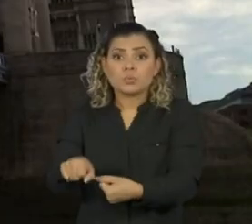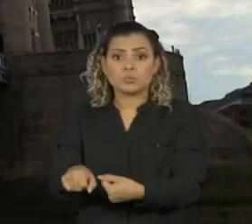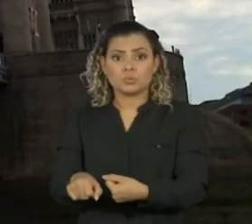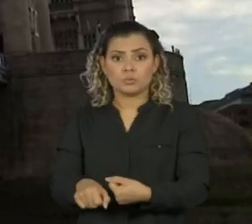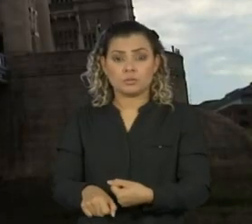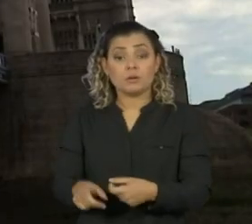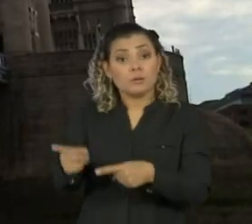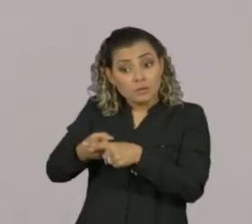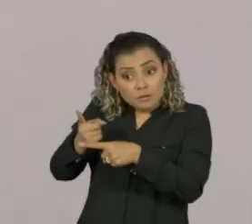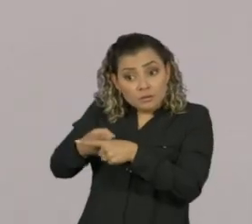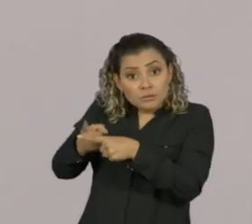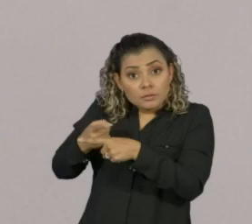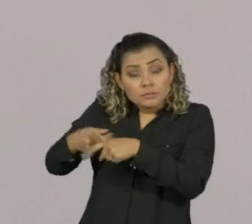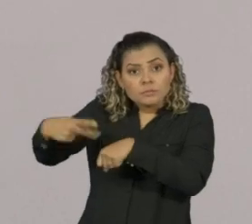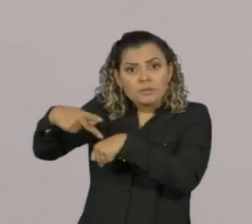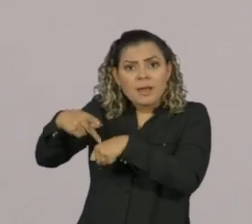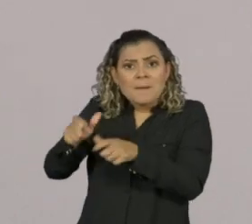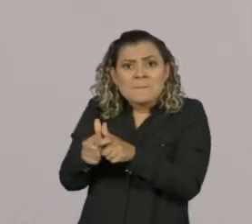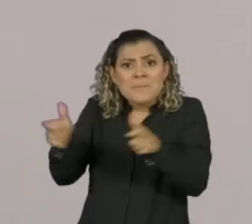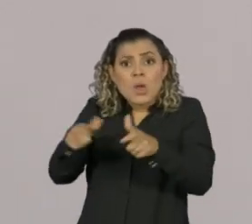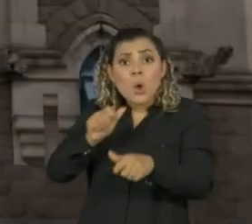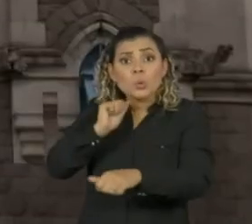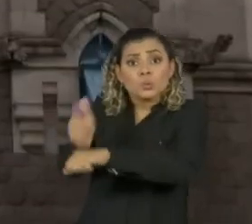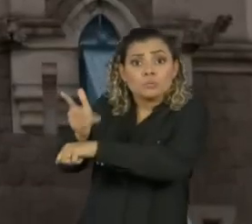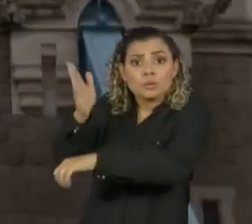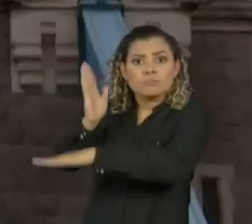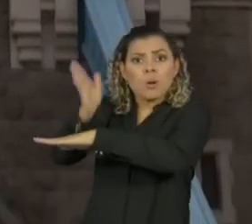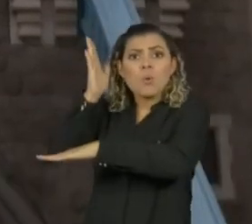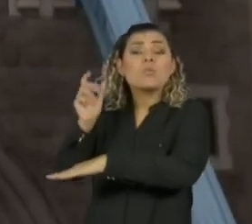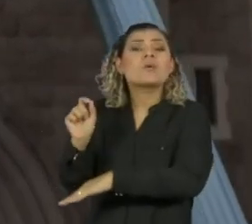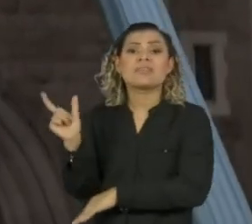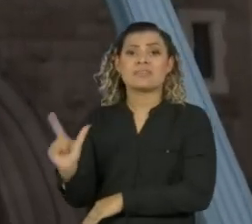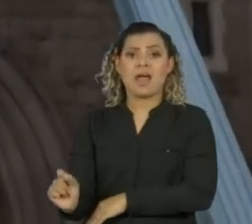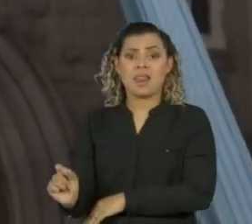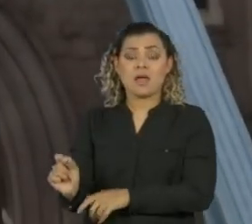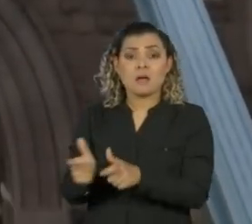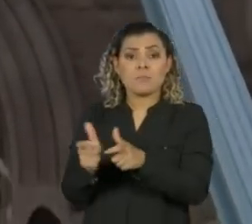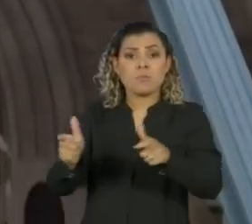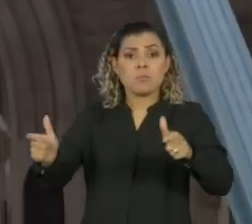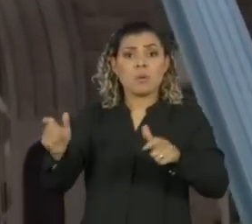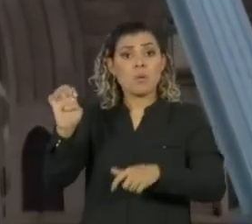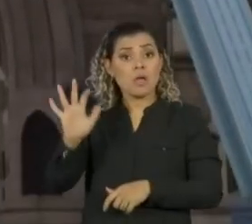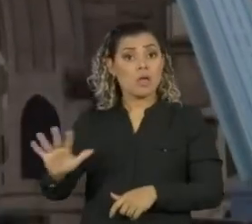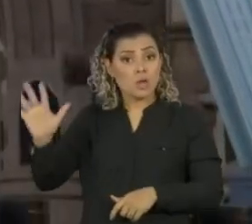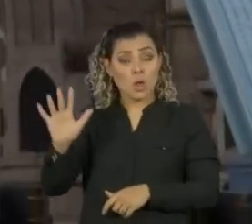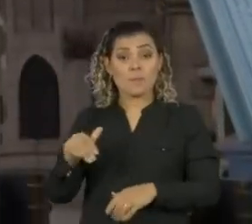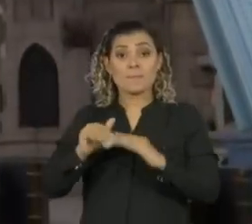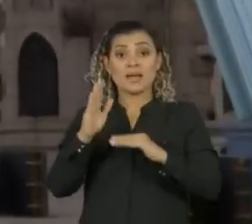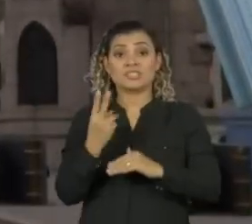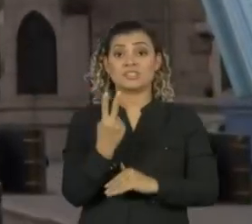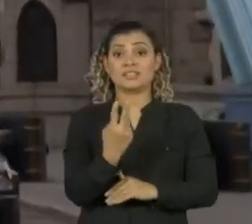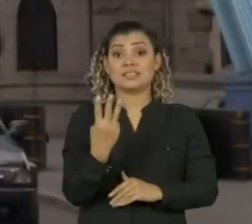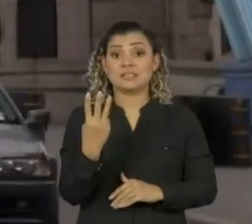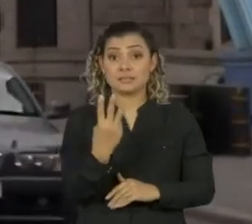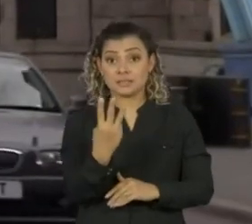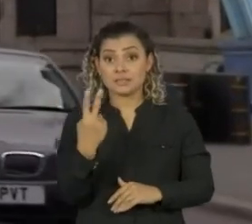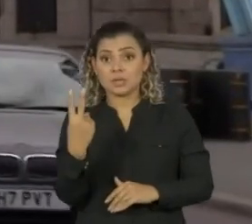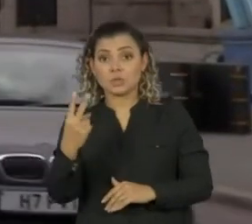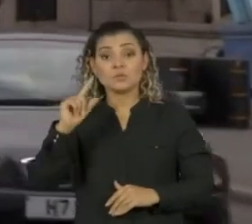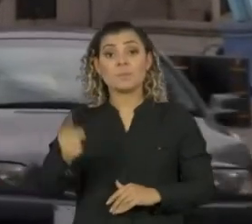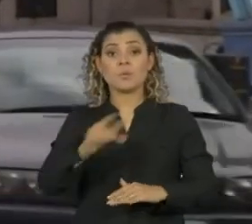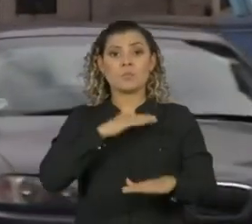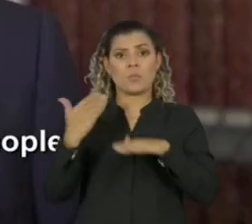O Reino Unido ultrapassou a Itália e registrou o maior número oficial de vítimas do coronavírus na Europa, com mais de 32 mil mortos.